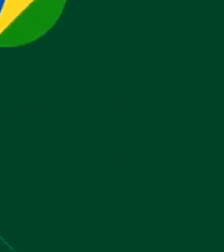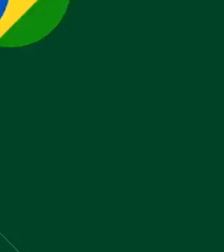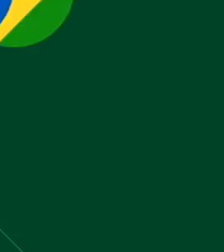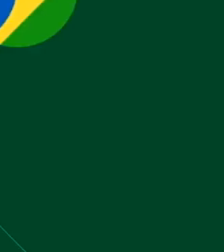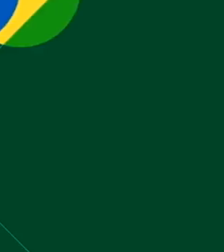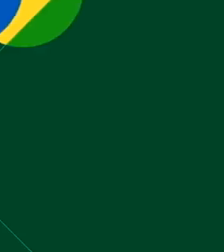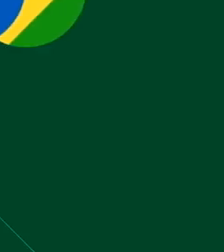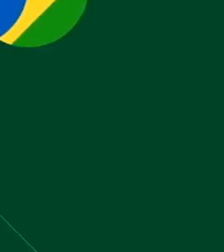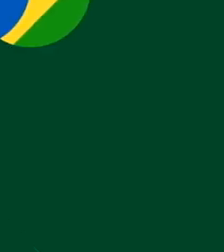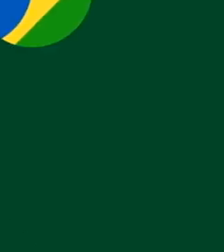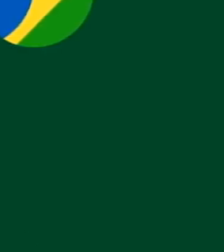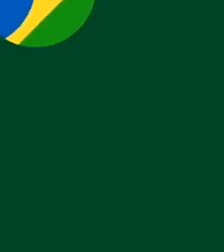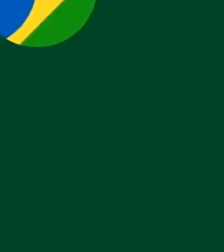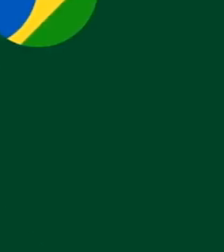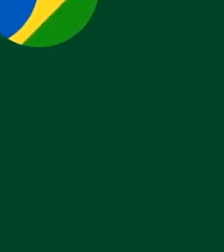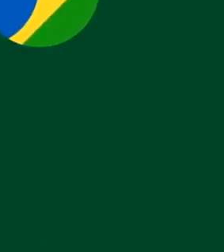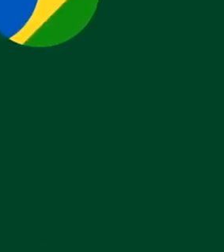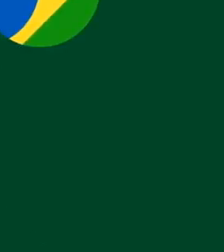Momento Saúde.